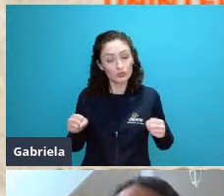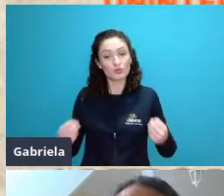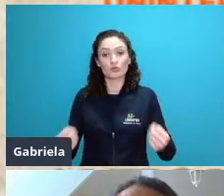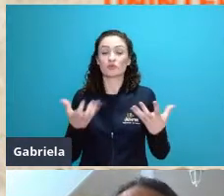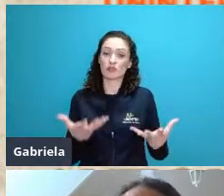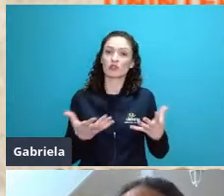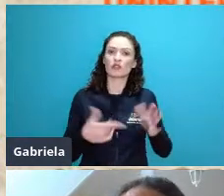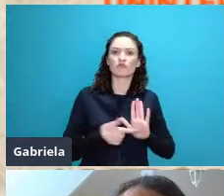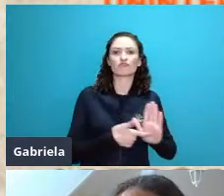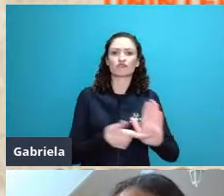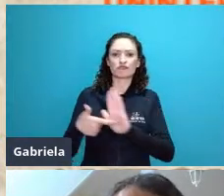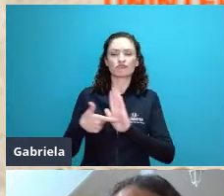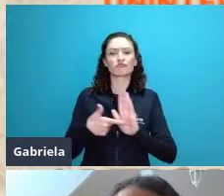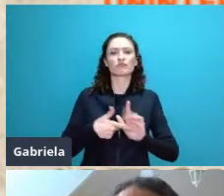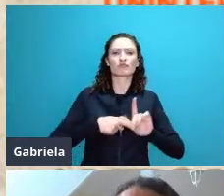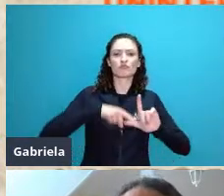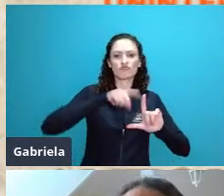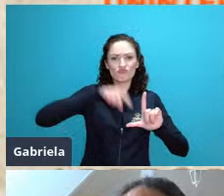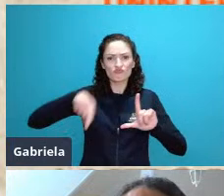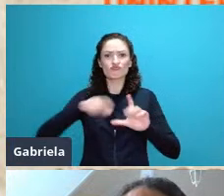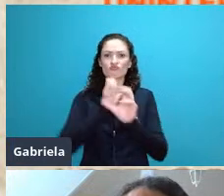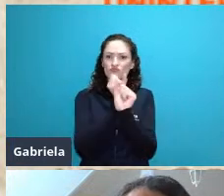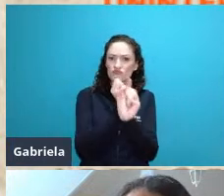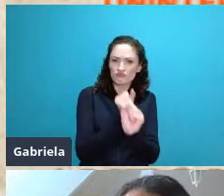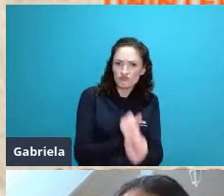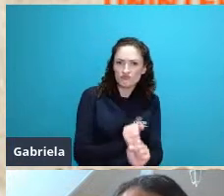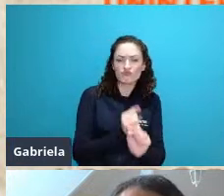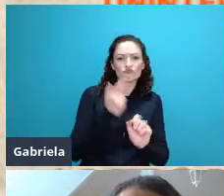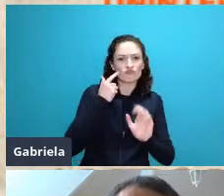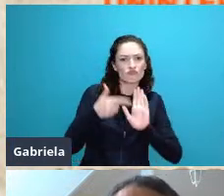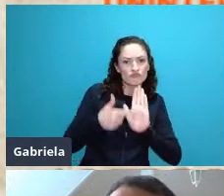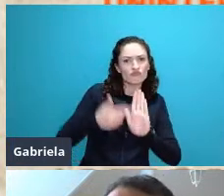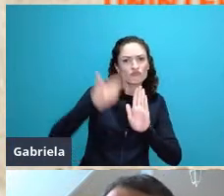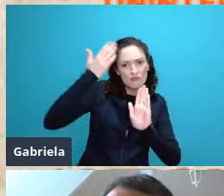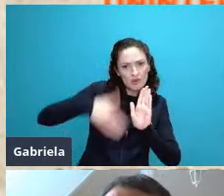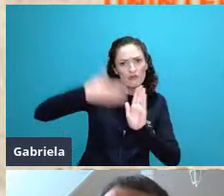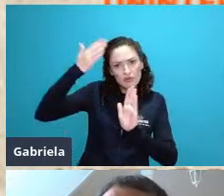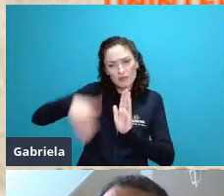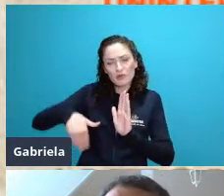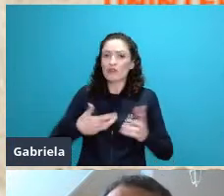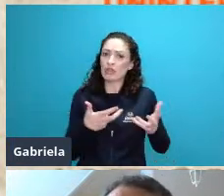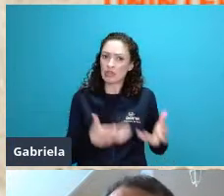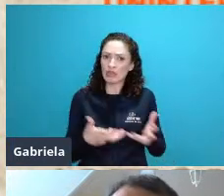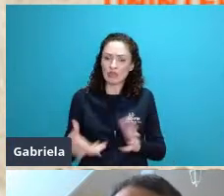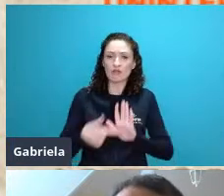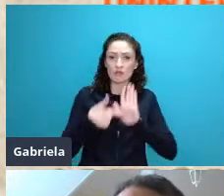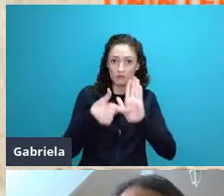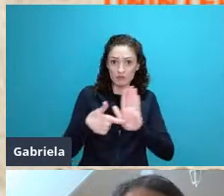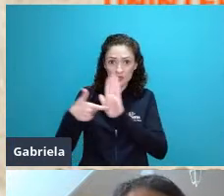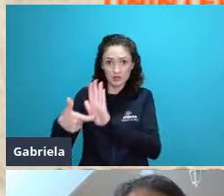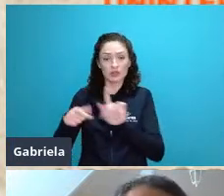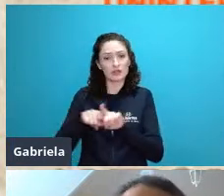estatísticas numéricas quantitativas para